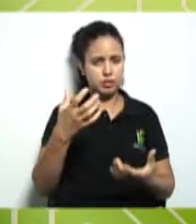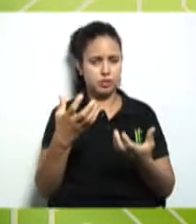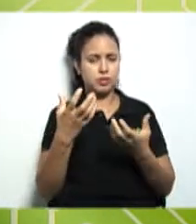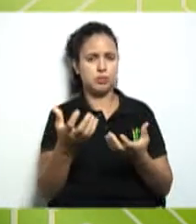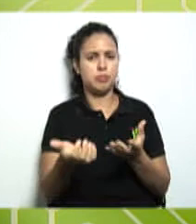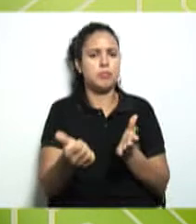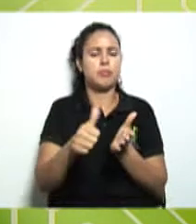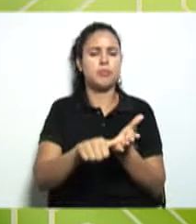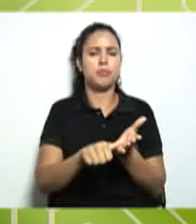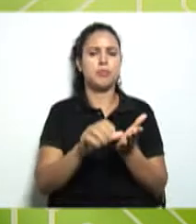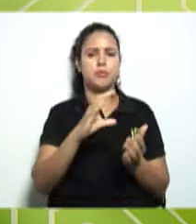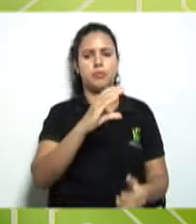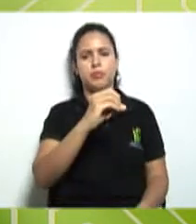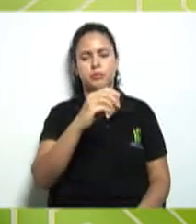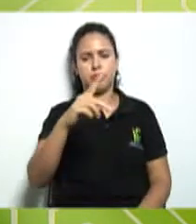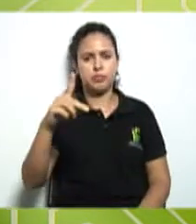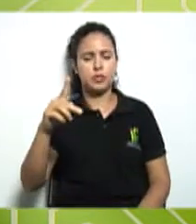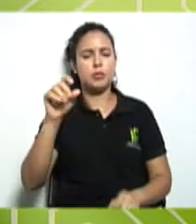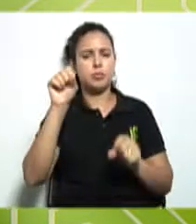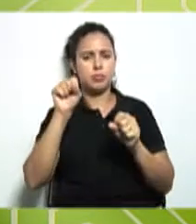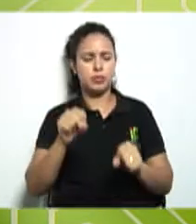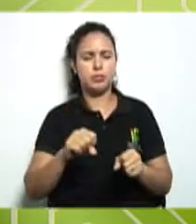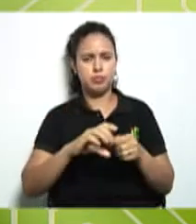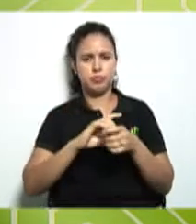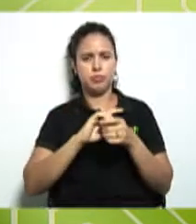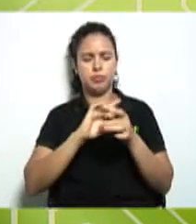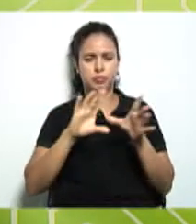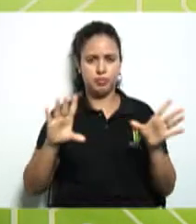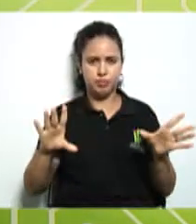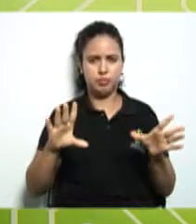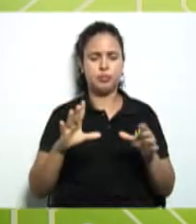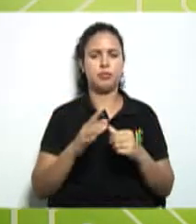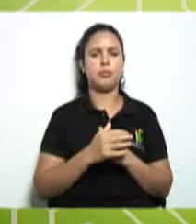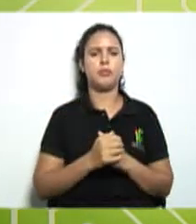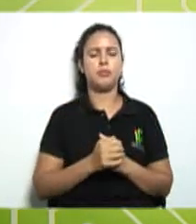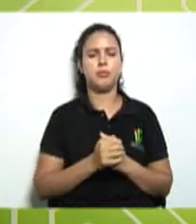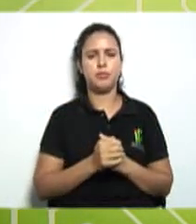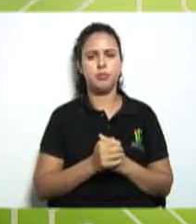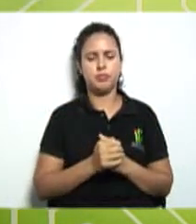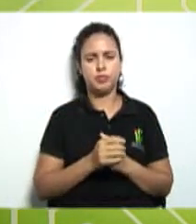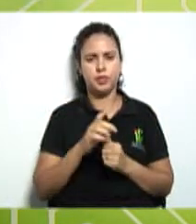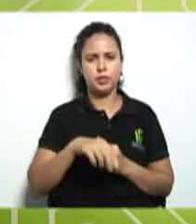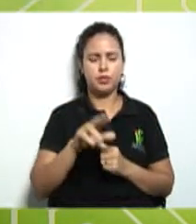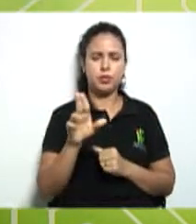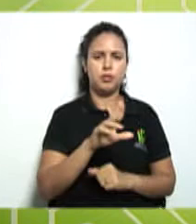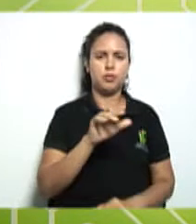dessa cooperativa ela pode certo então isso é o que é o chamado